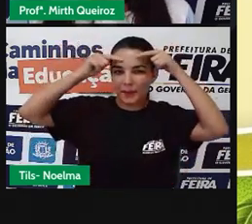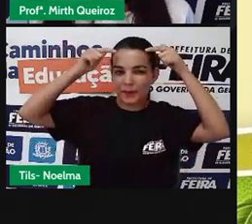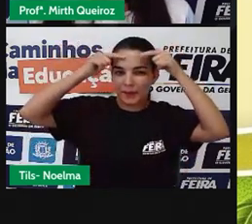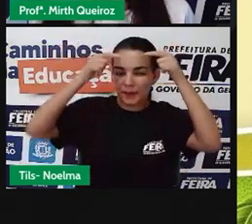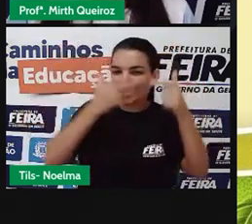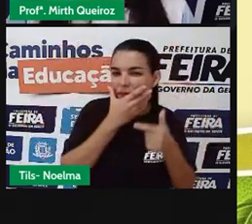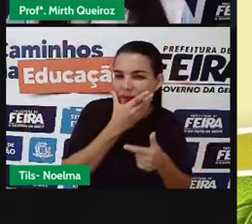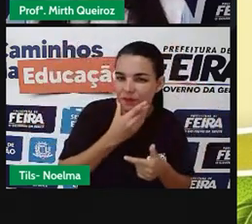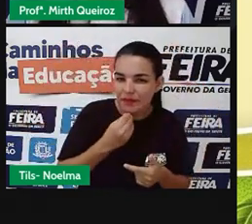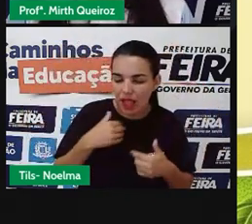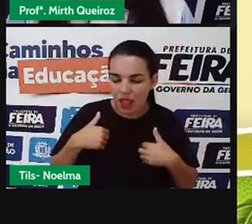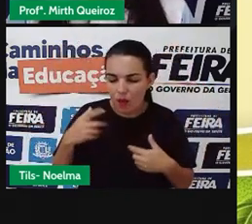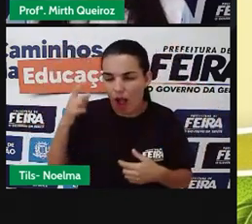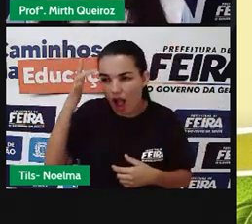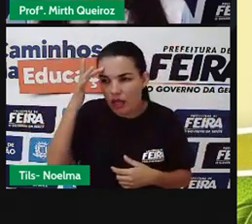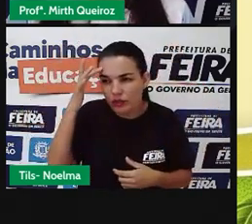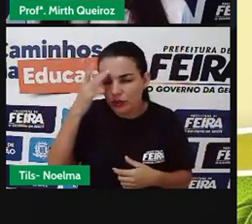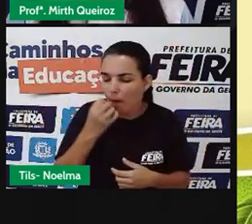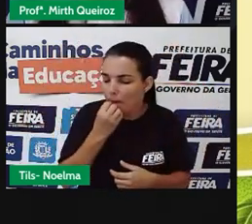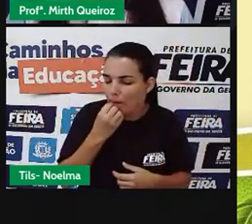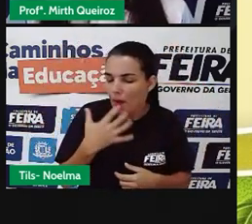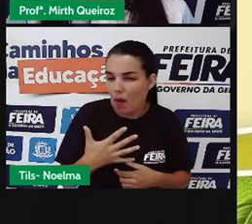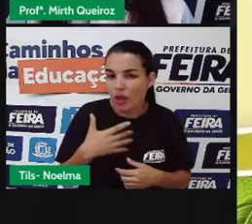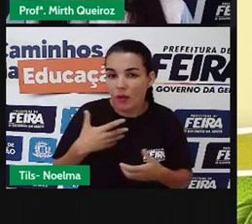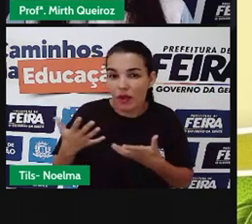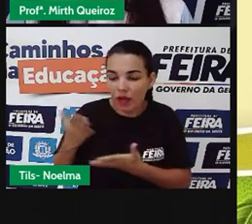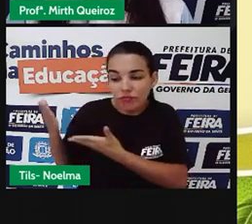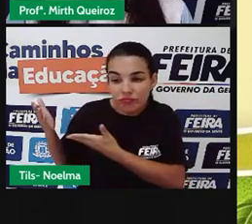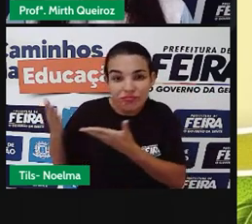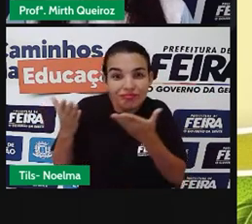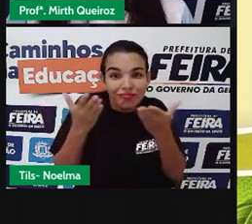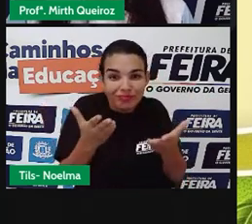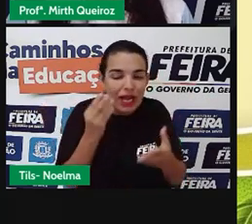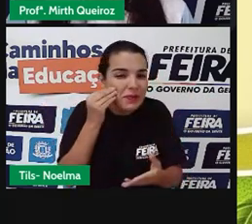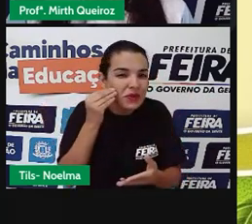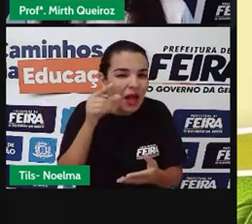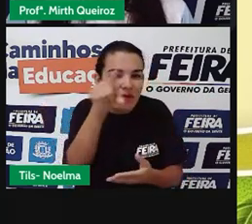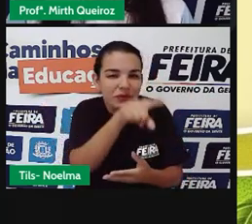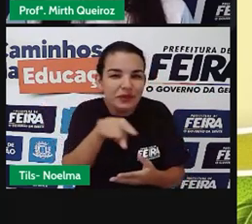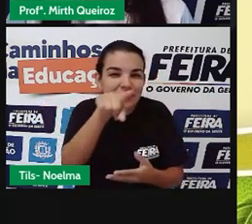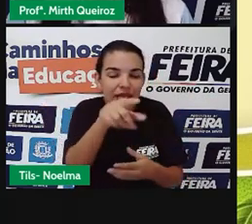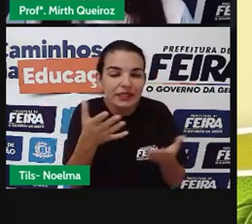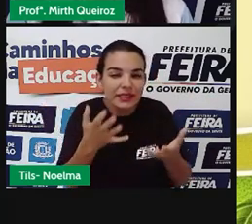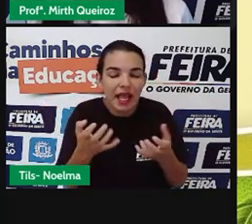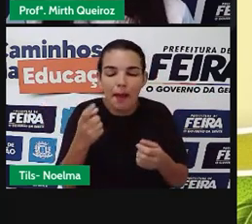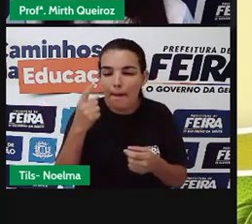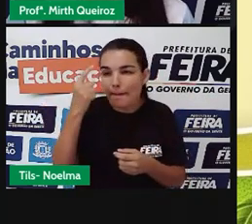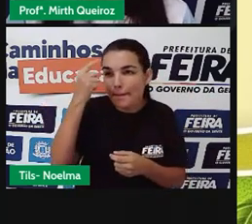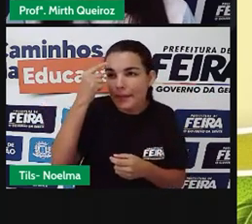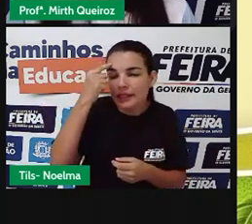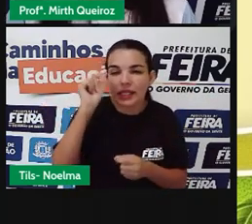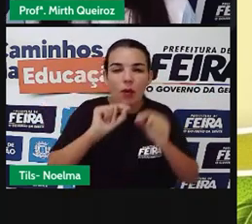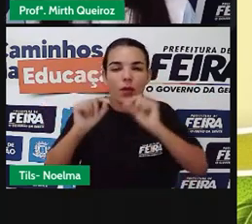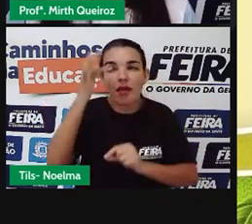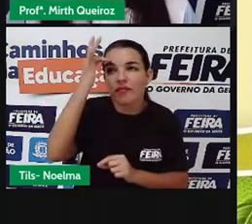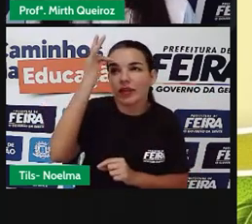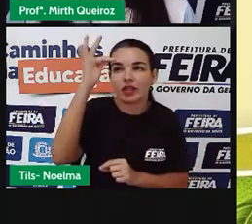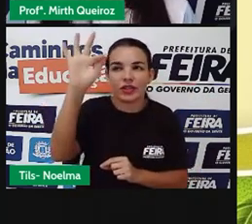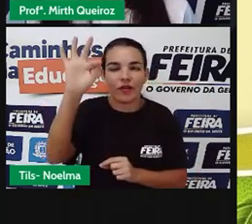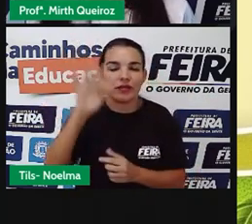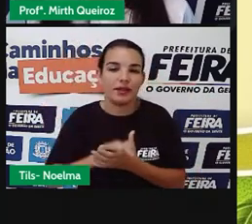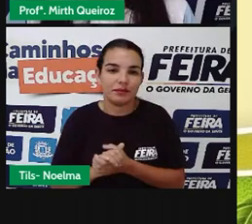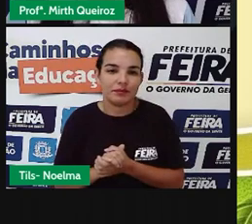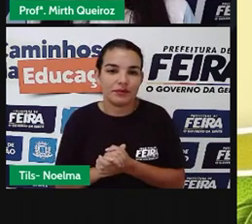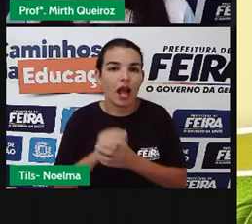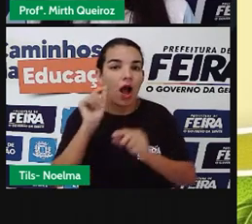interessante. Traz reflexões para a gente, porque a gente fala desse teor filosófico, né? Faz com que a gente pense e reflita. E uma